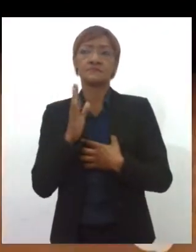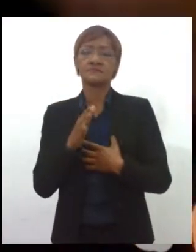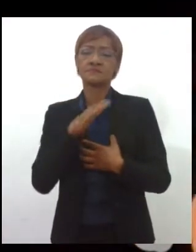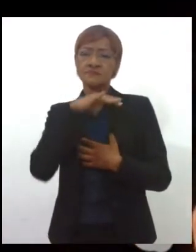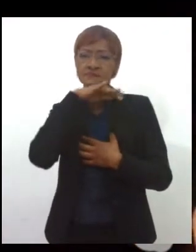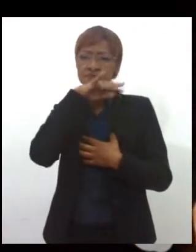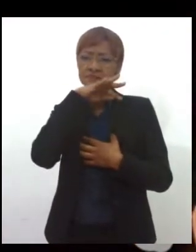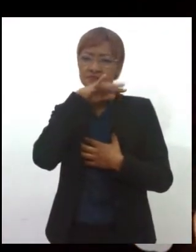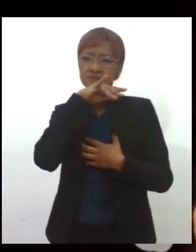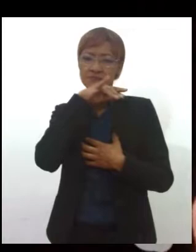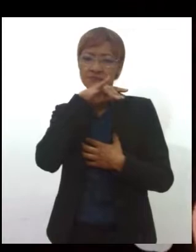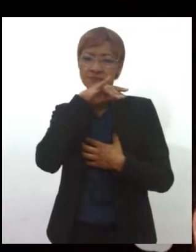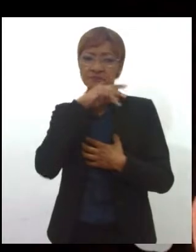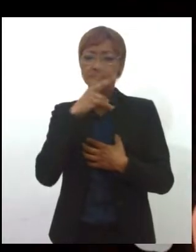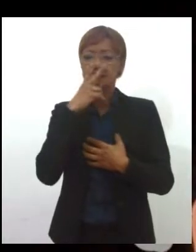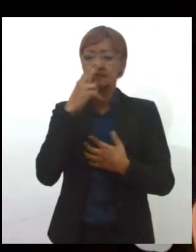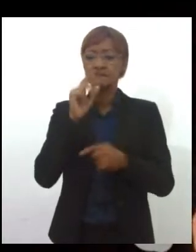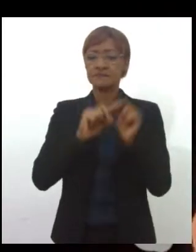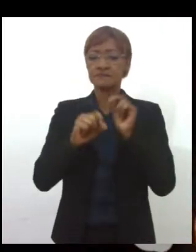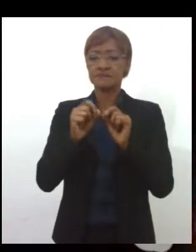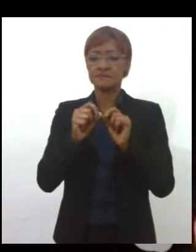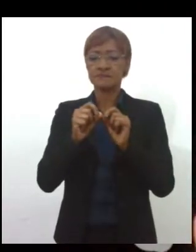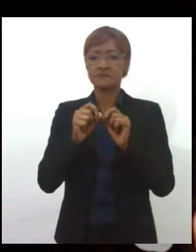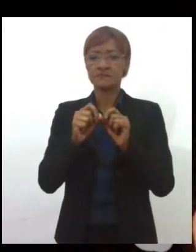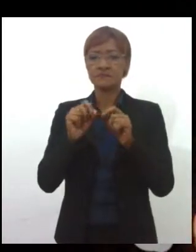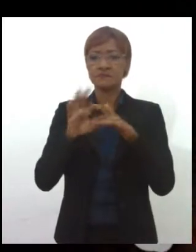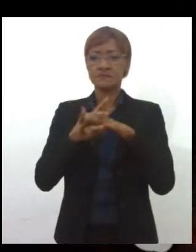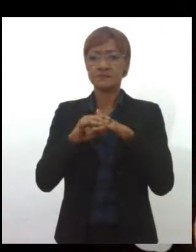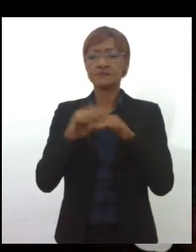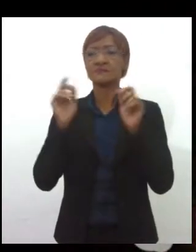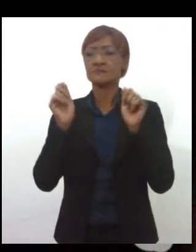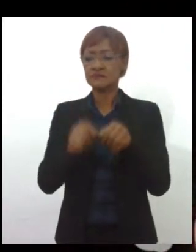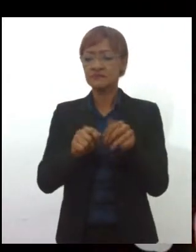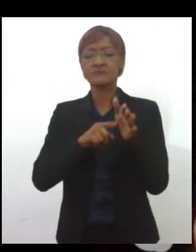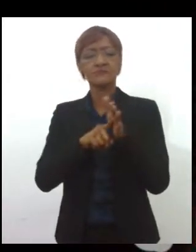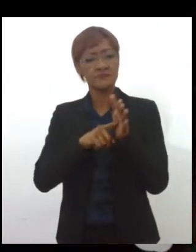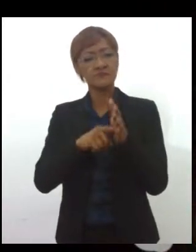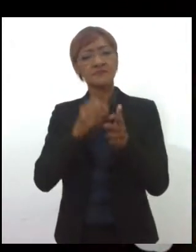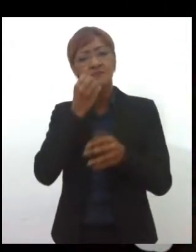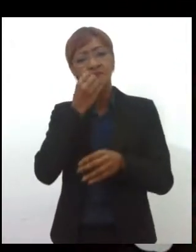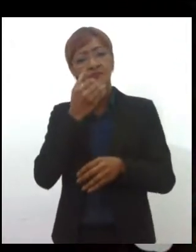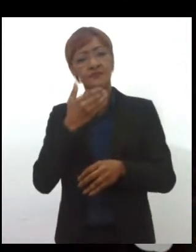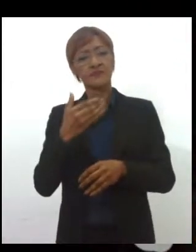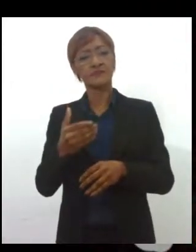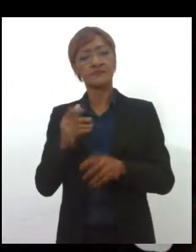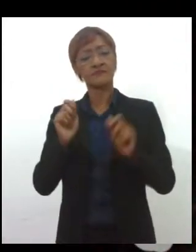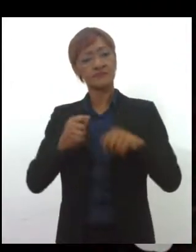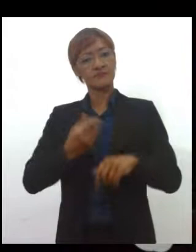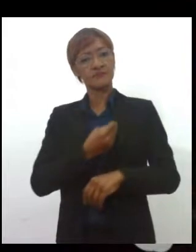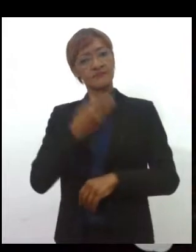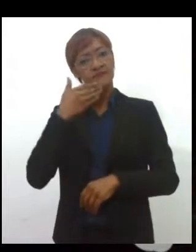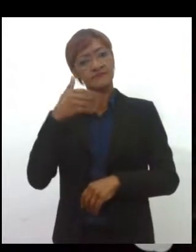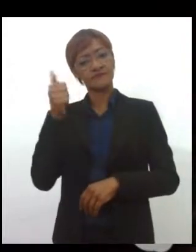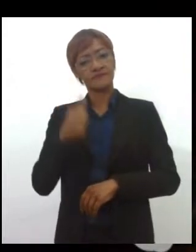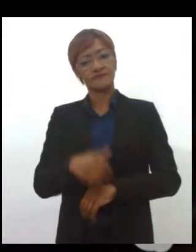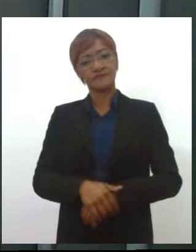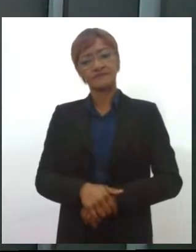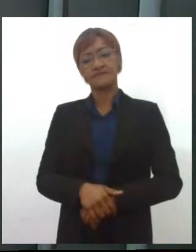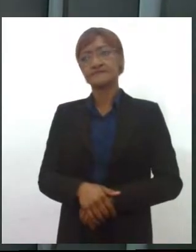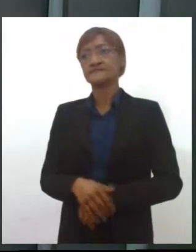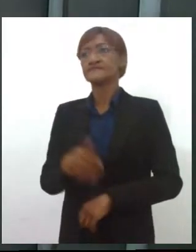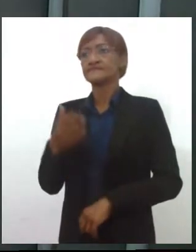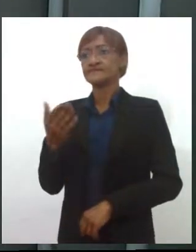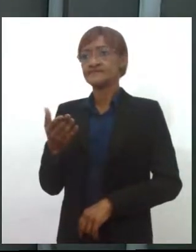e não consideram a fibromialgia como uma doença que tem tratamento e que com um bom tratamento tem uma boa qualidade de vida. O diagnóstico da